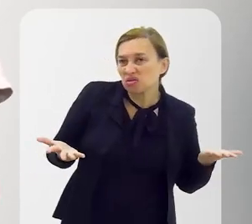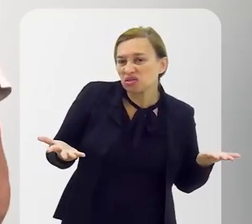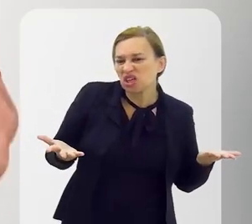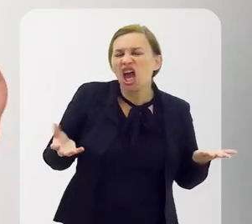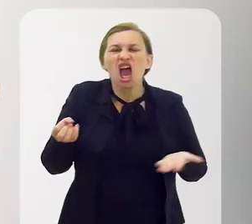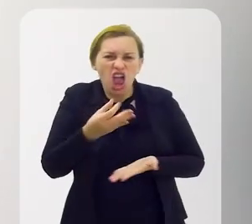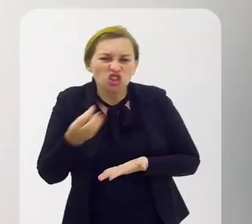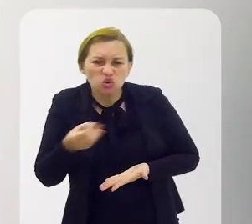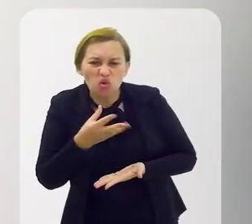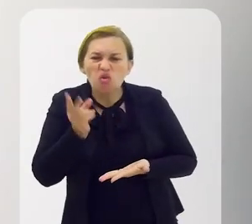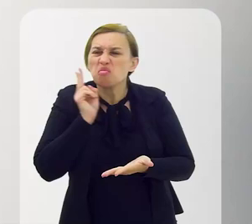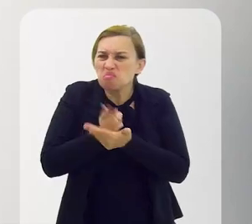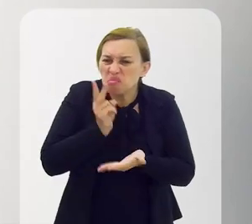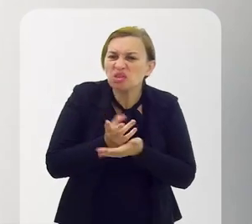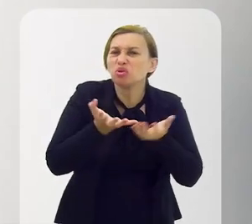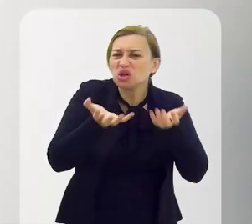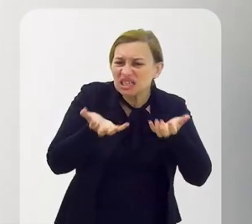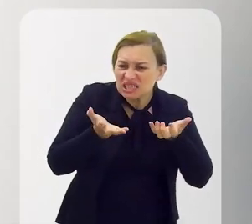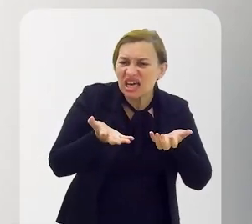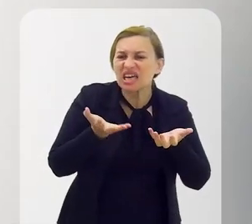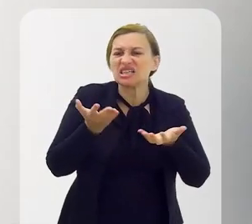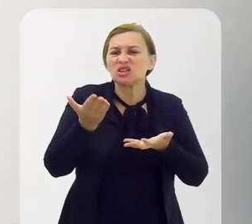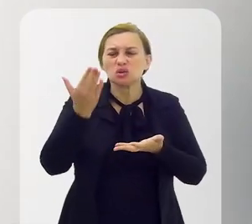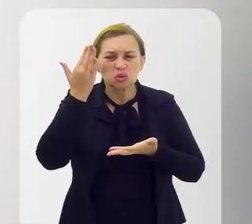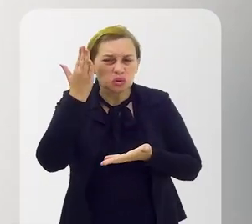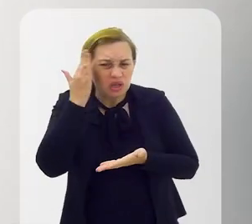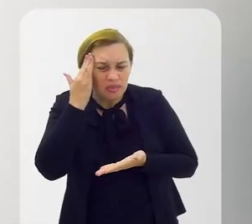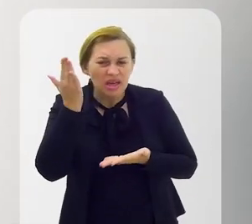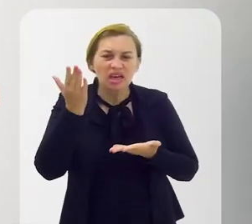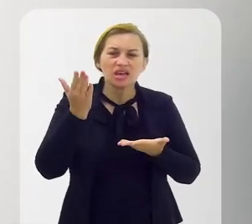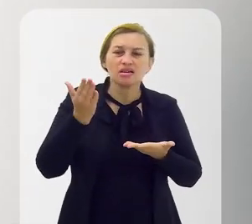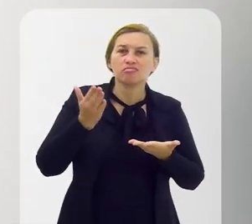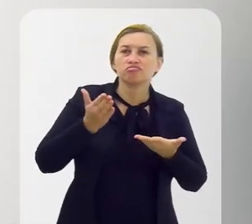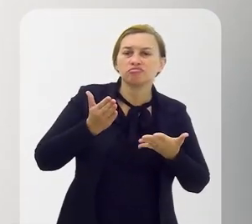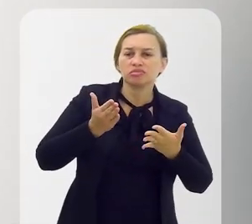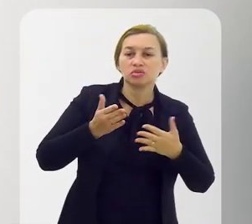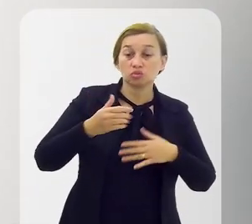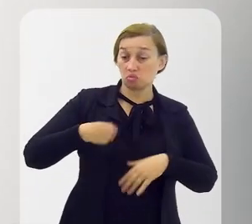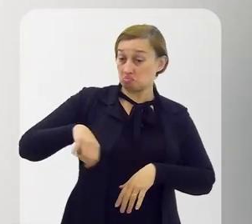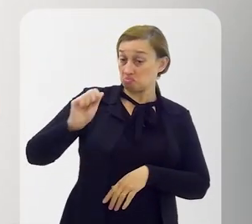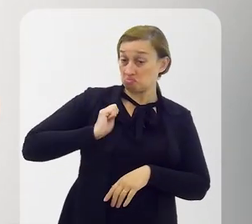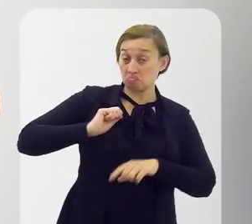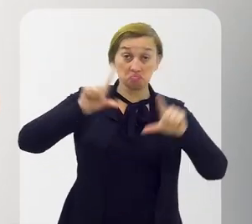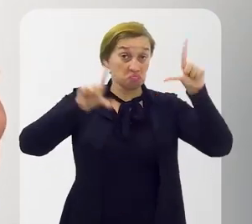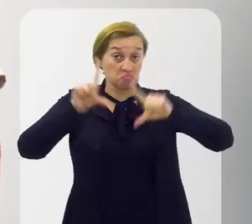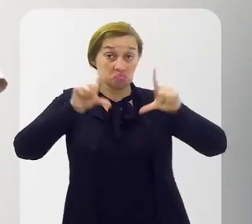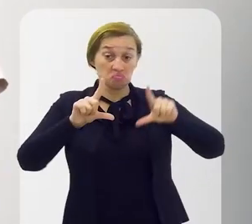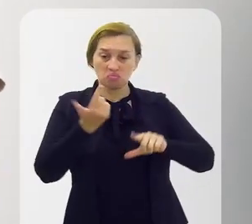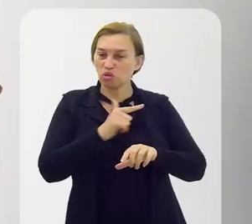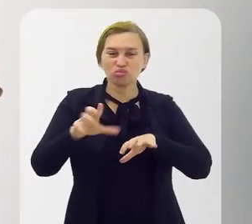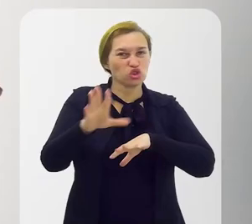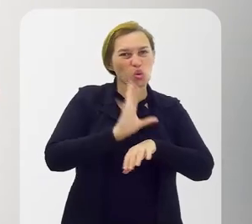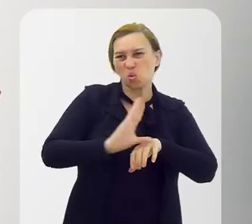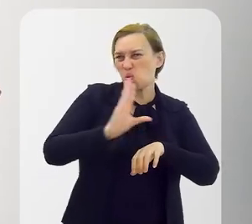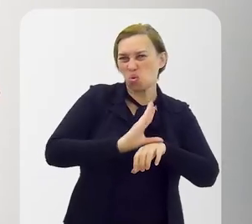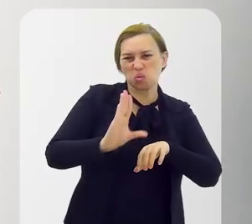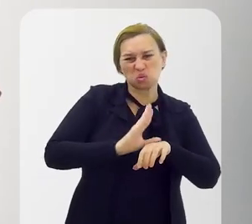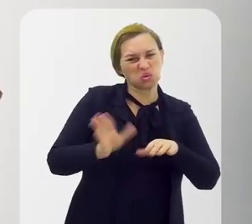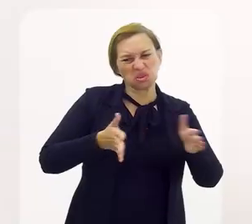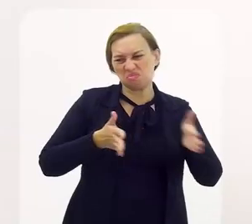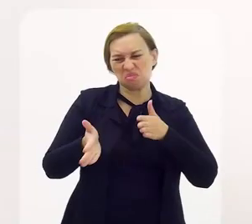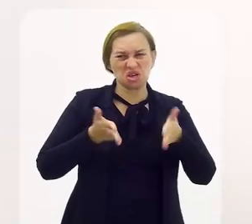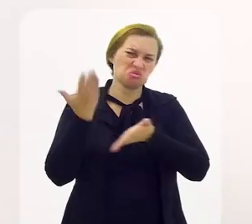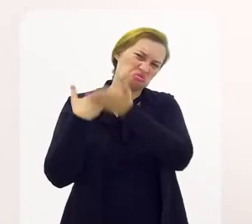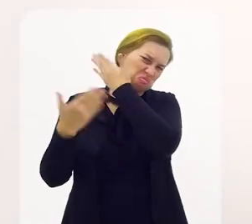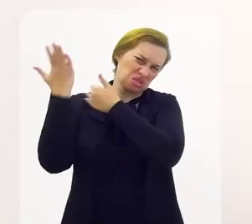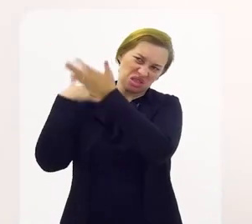Então É muito recente Mesmo que eu quisesse Mesmo que eu soubesse Que era possível ser ator de televisão Acho que não tinha cursos ainda nessa